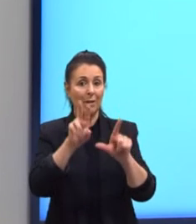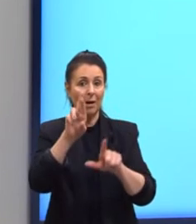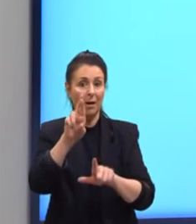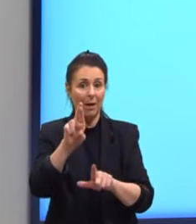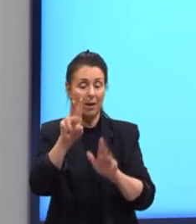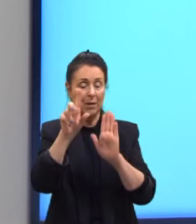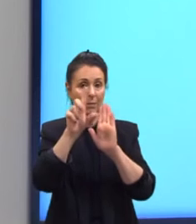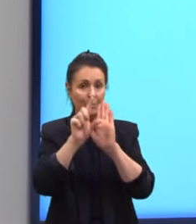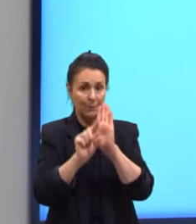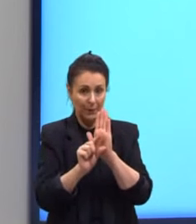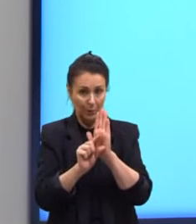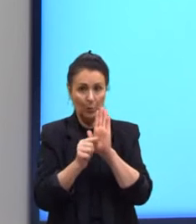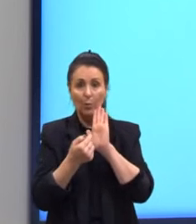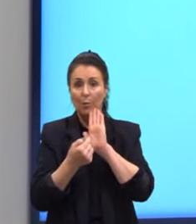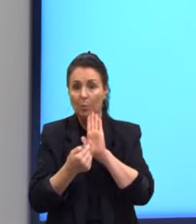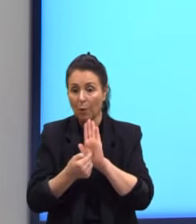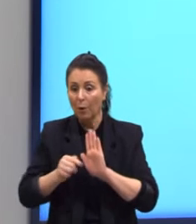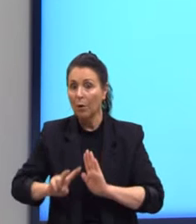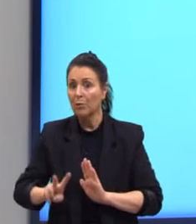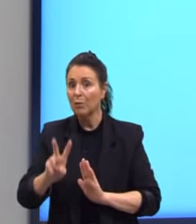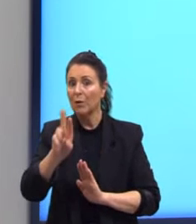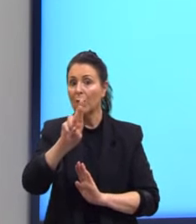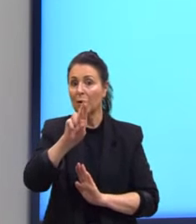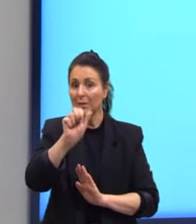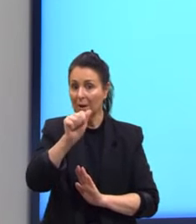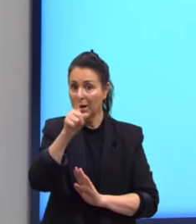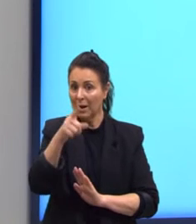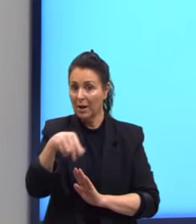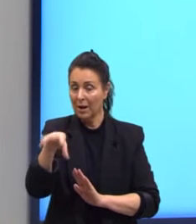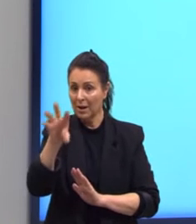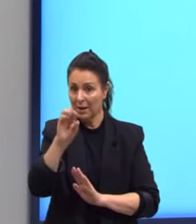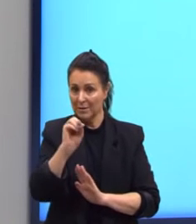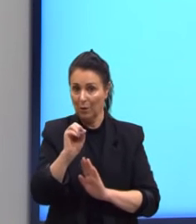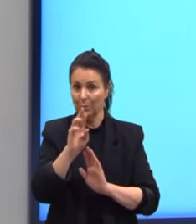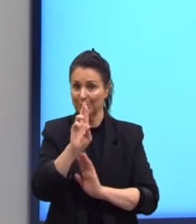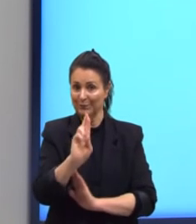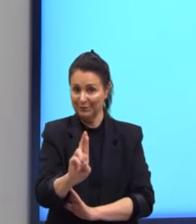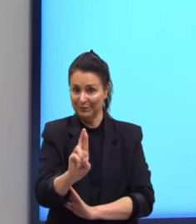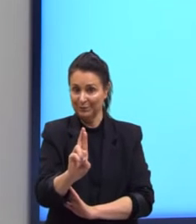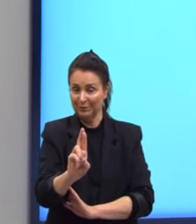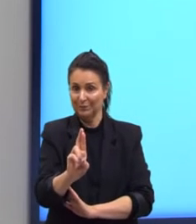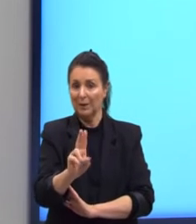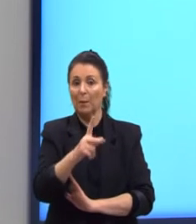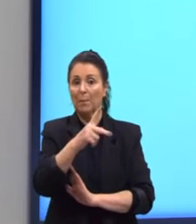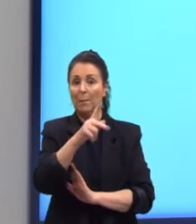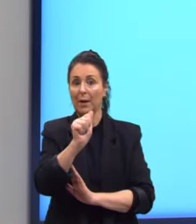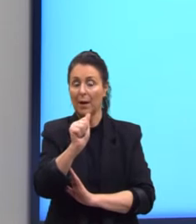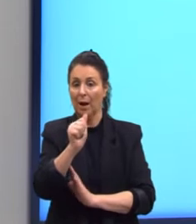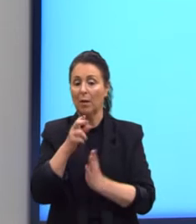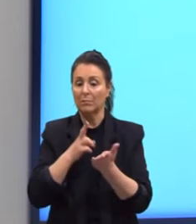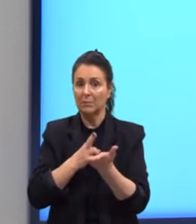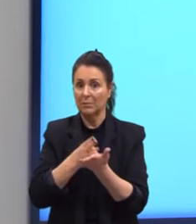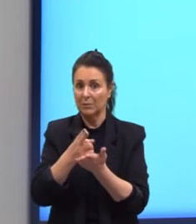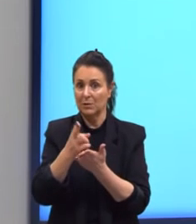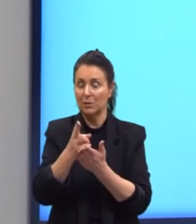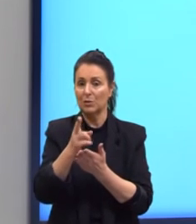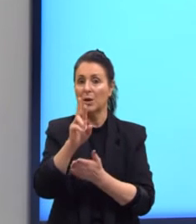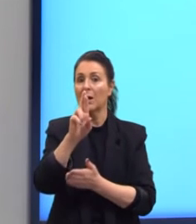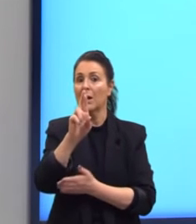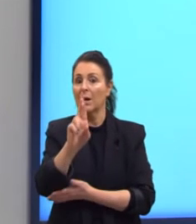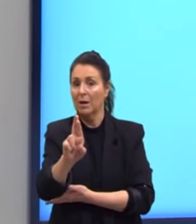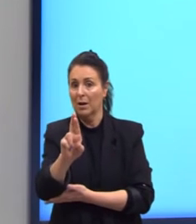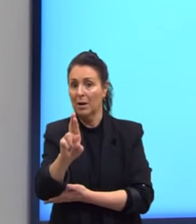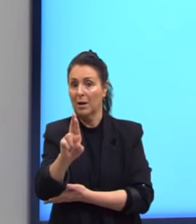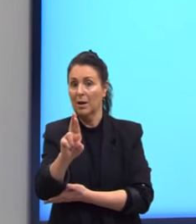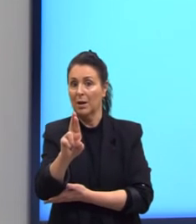o valor da razão. E aí nós classificamos então uma PA constante quando a razão for igual a